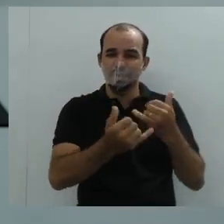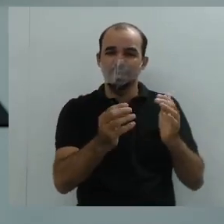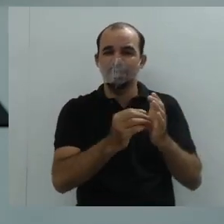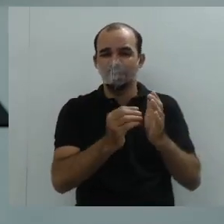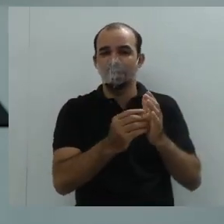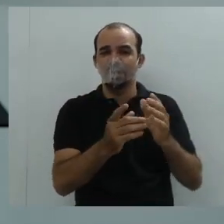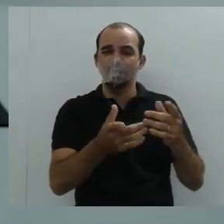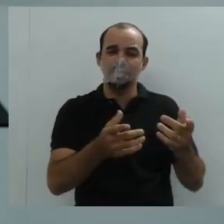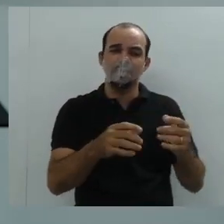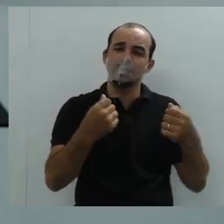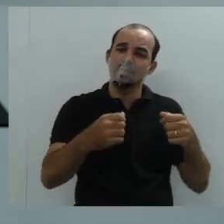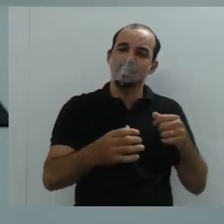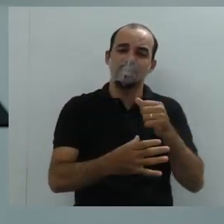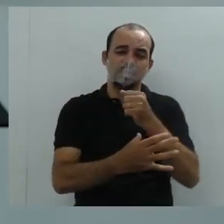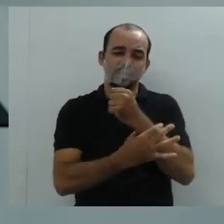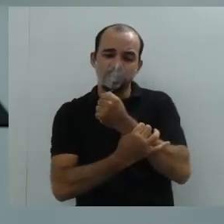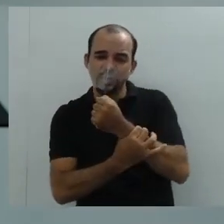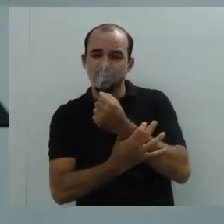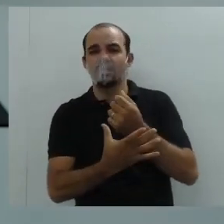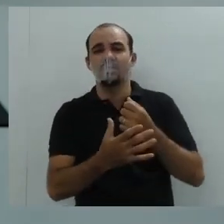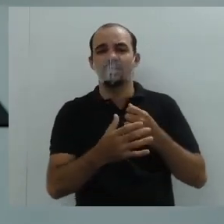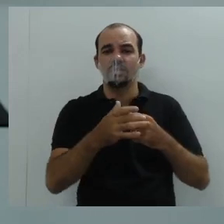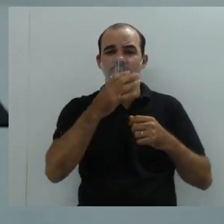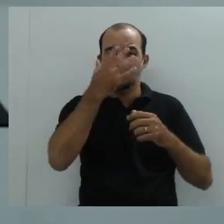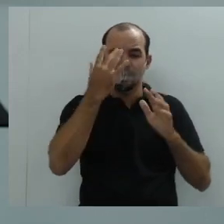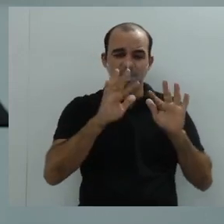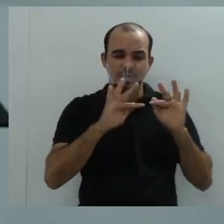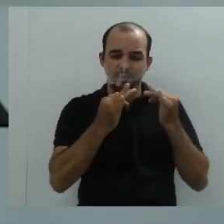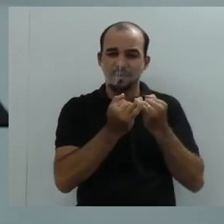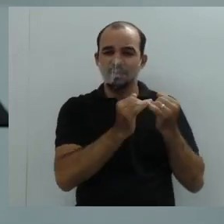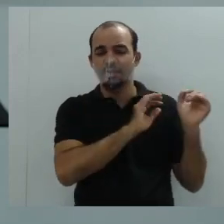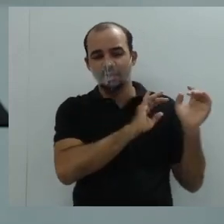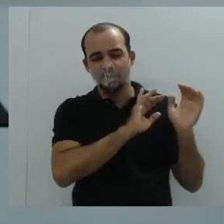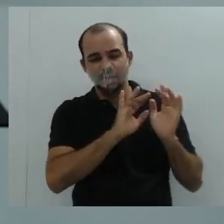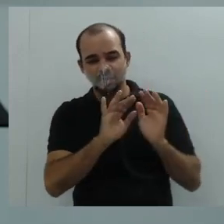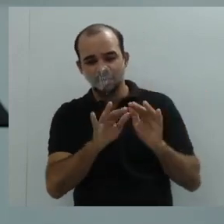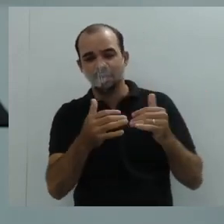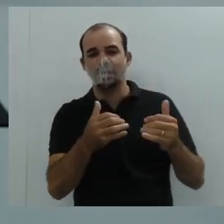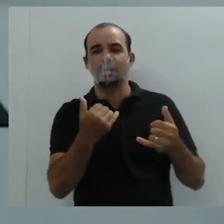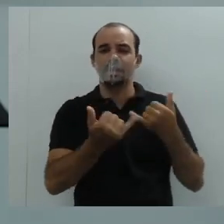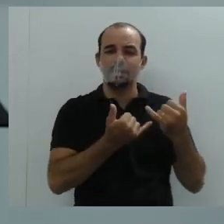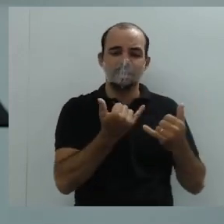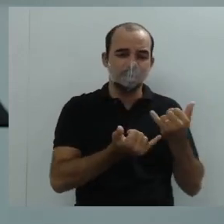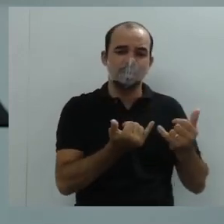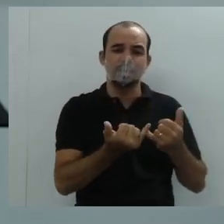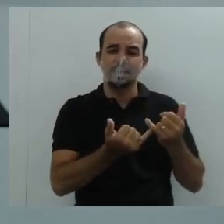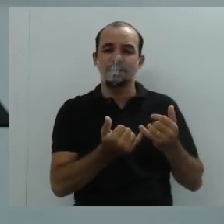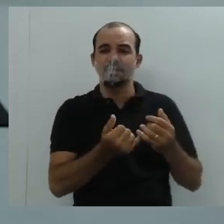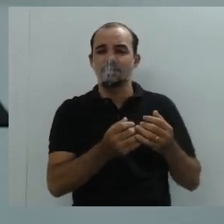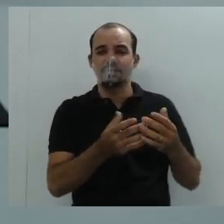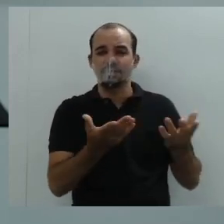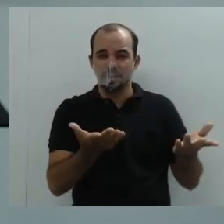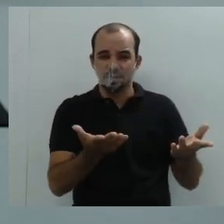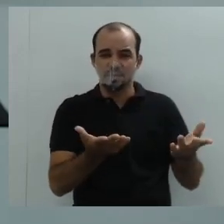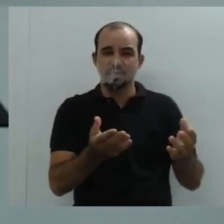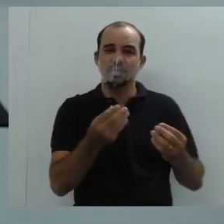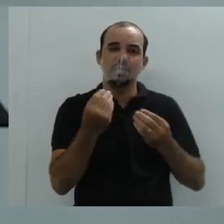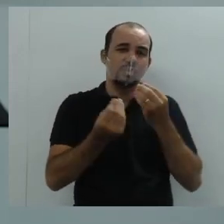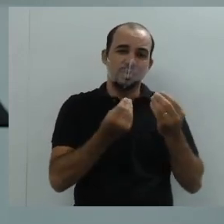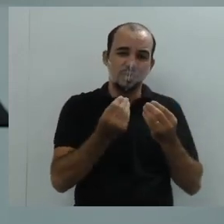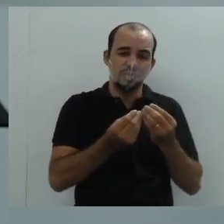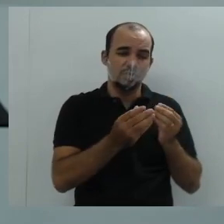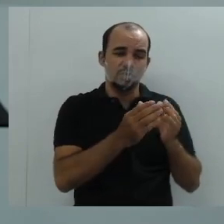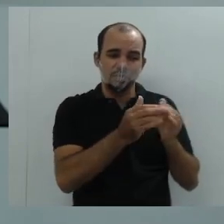seguro, num lugar assistido, num lugar onde a gente realmente possa estar totalmente livres de